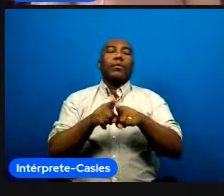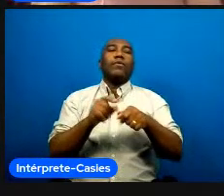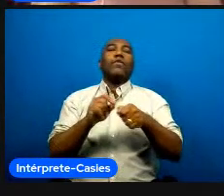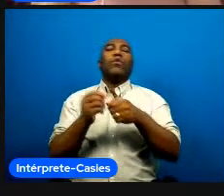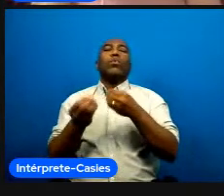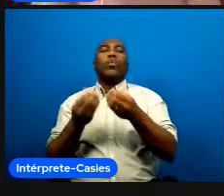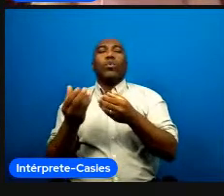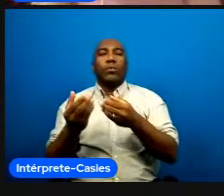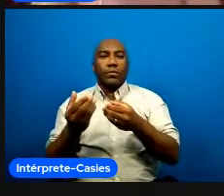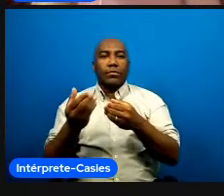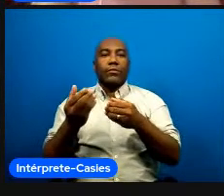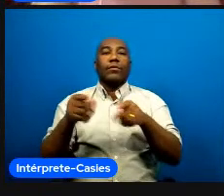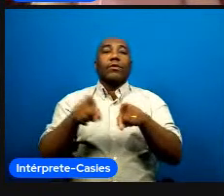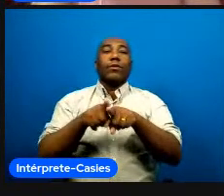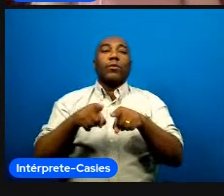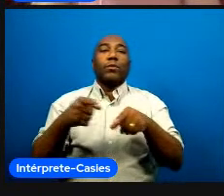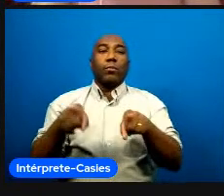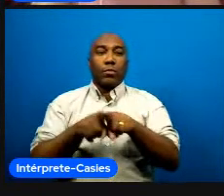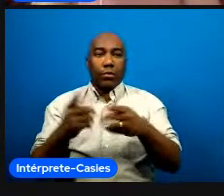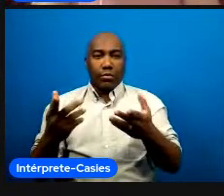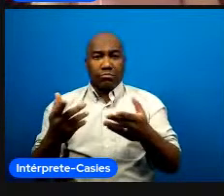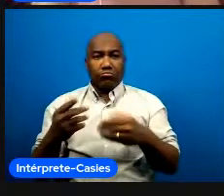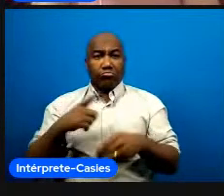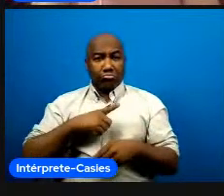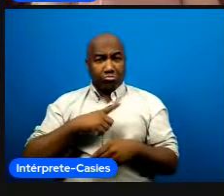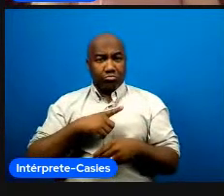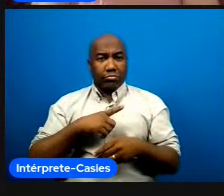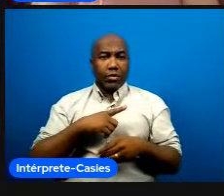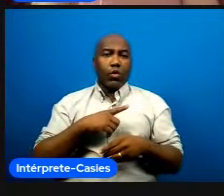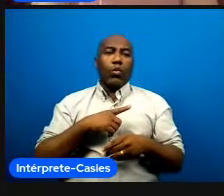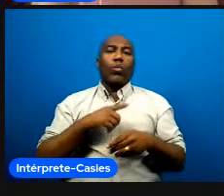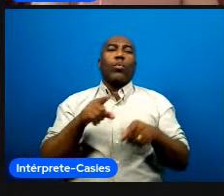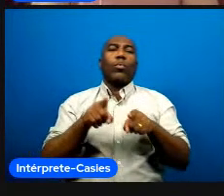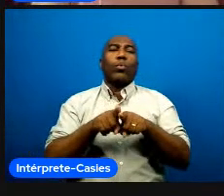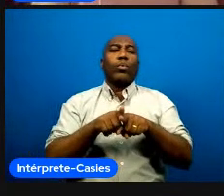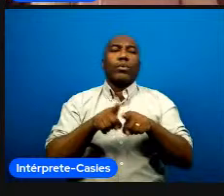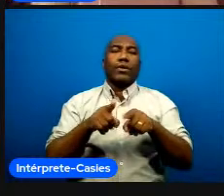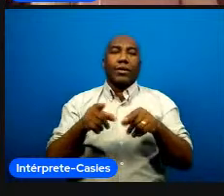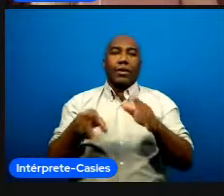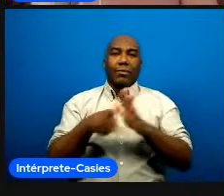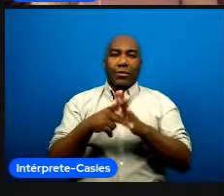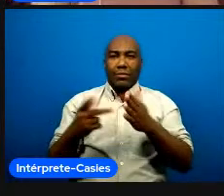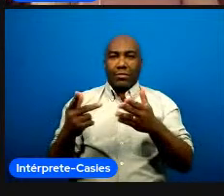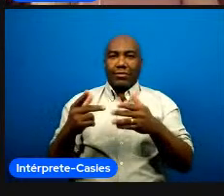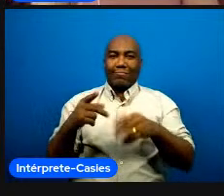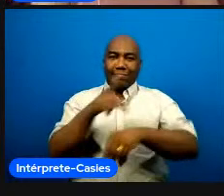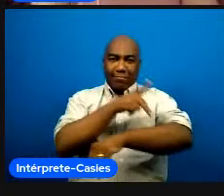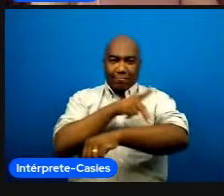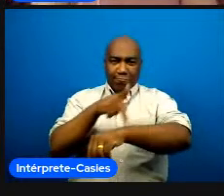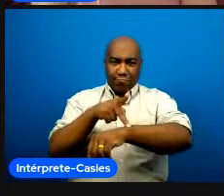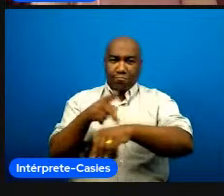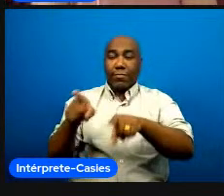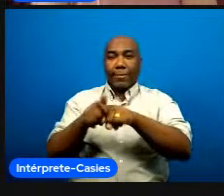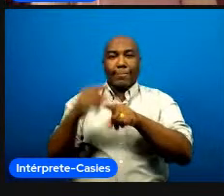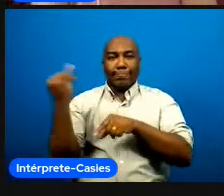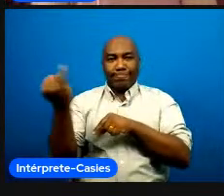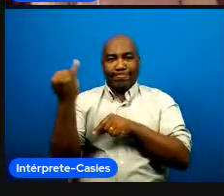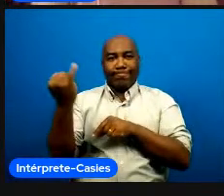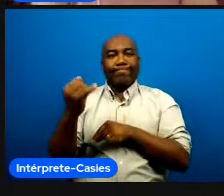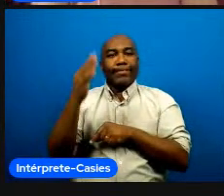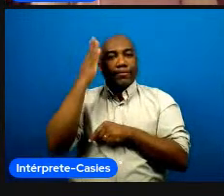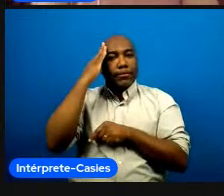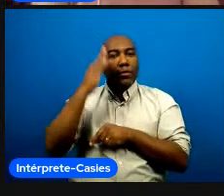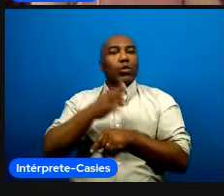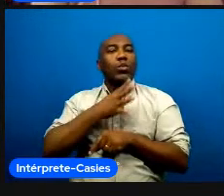é uma pedagogia do esporte centrada em um modelo lógico tático que procura entender os porquês e a complexidade de cada esporte